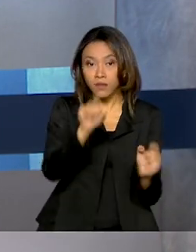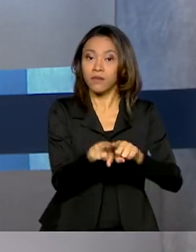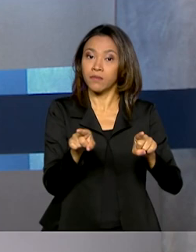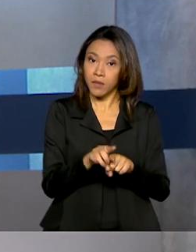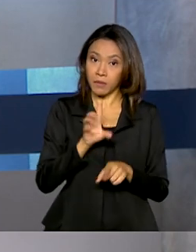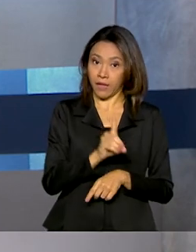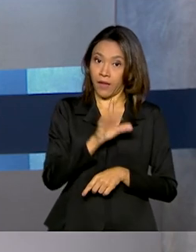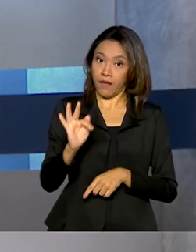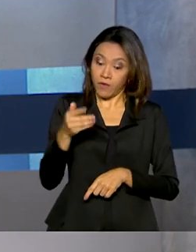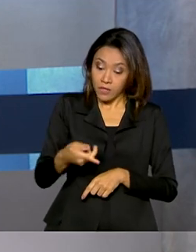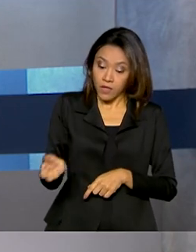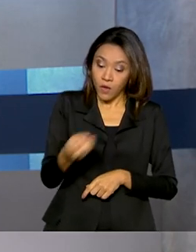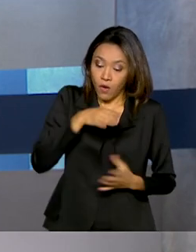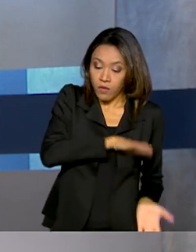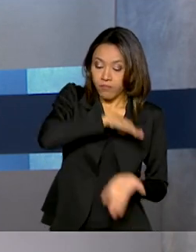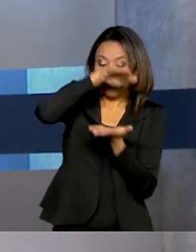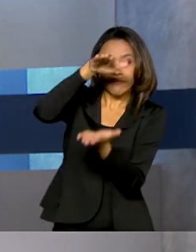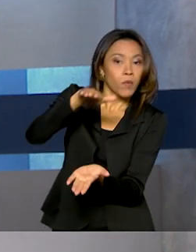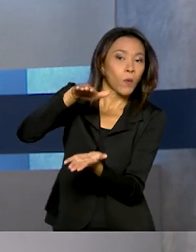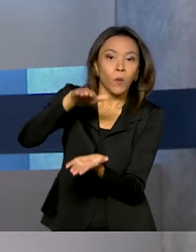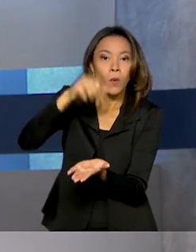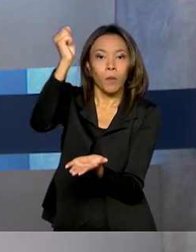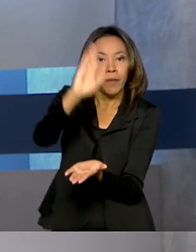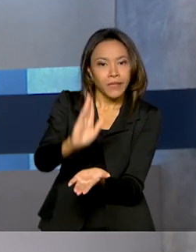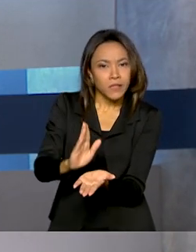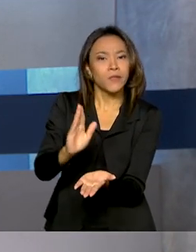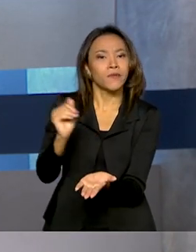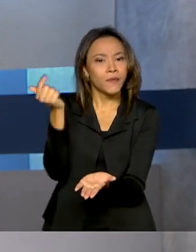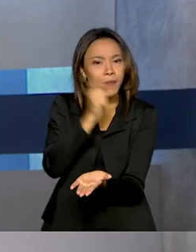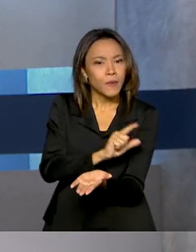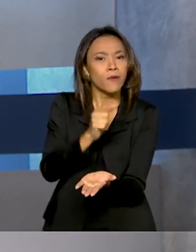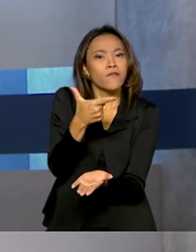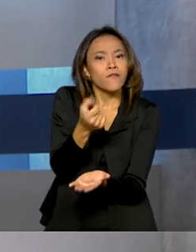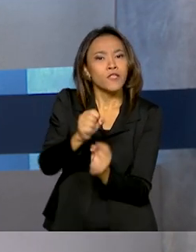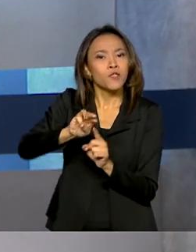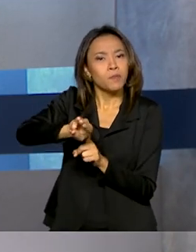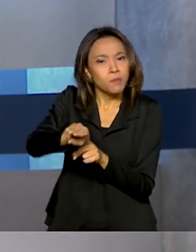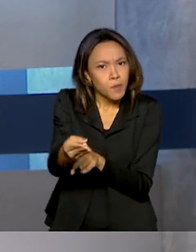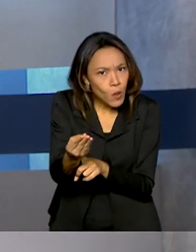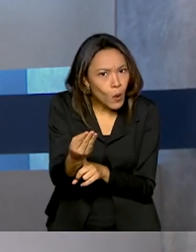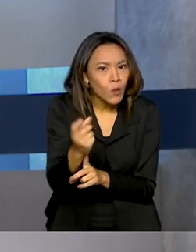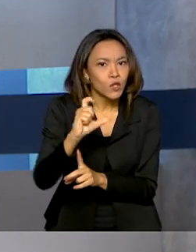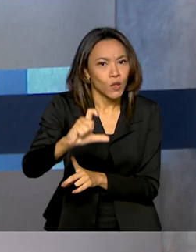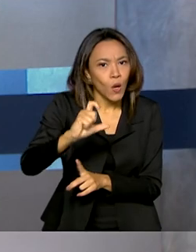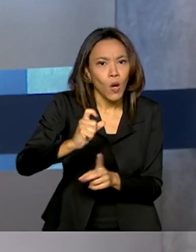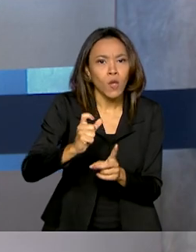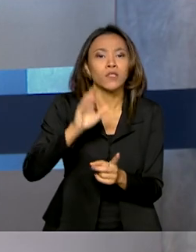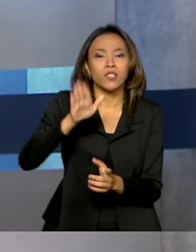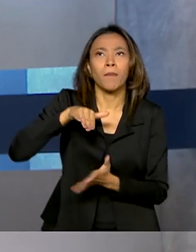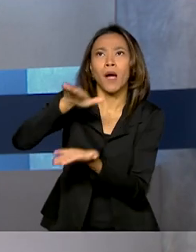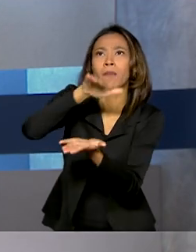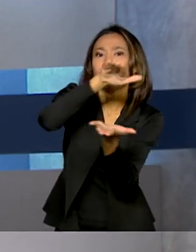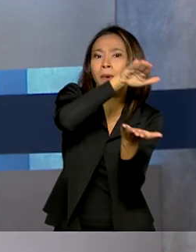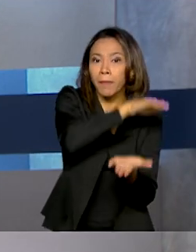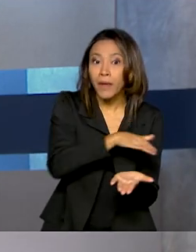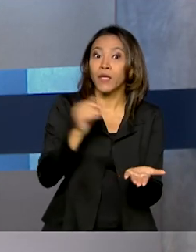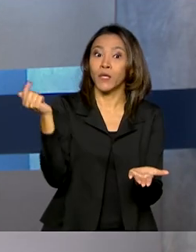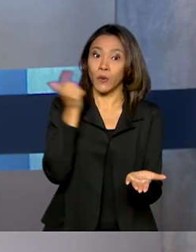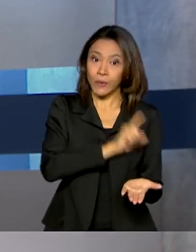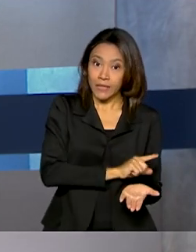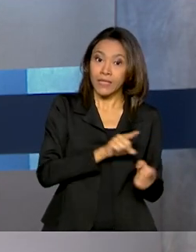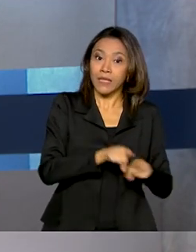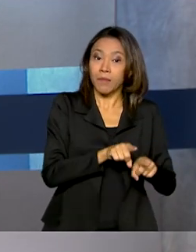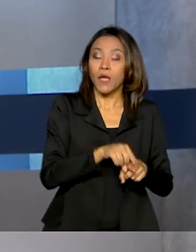Com essa nova remessa, o Brasil deve superar a marca de 20 milhões de doses distribuídas e alcançar 11